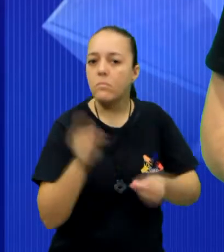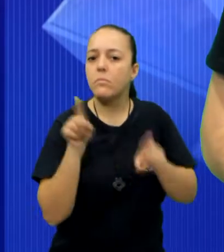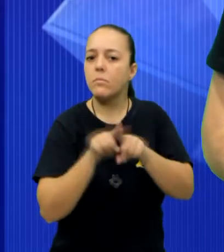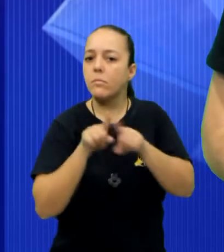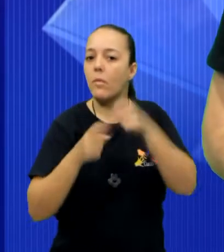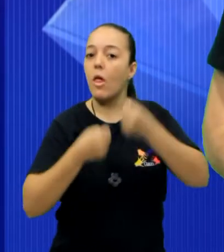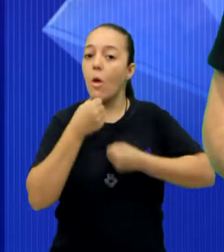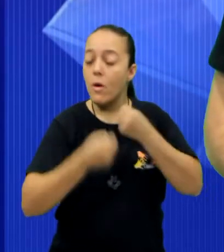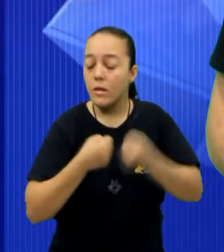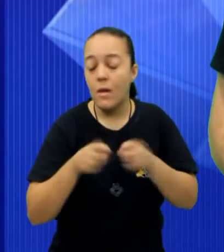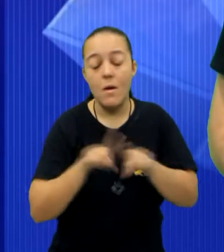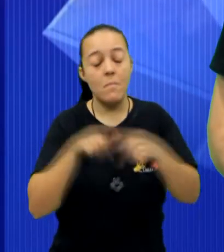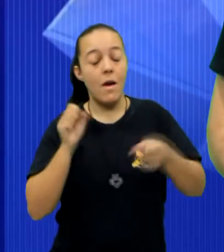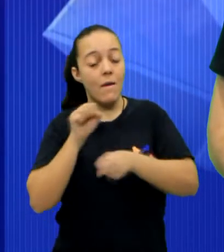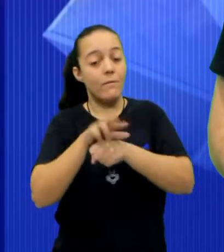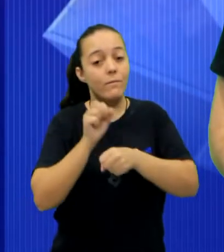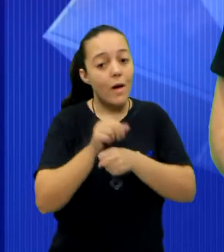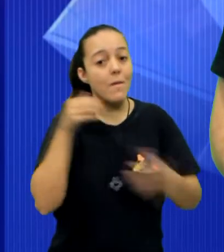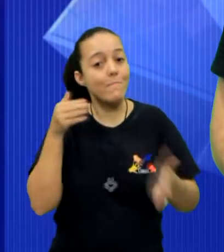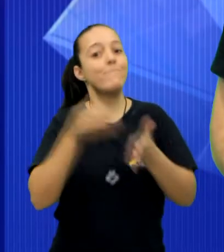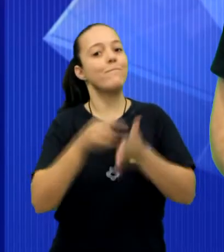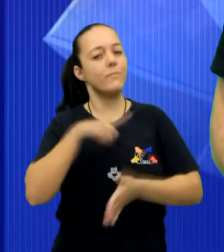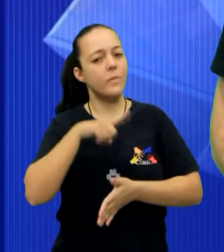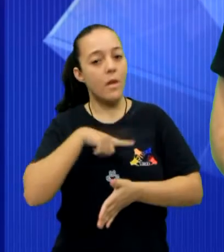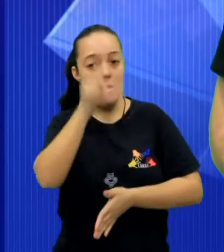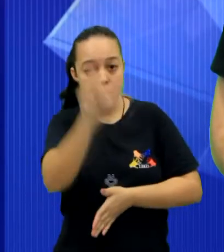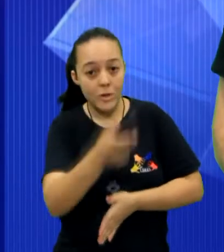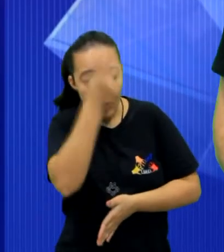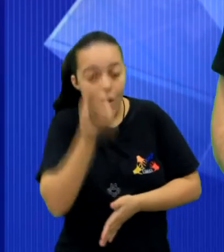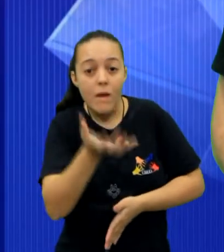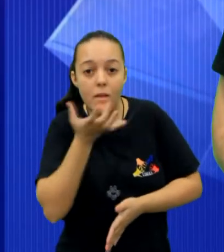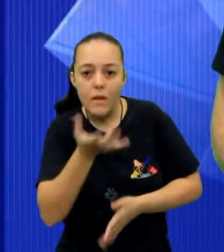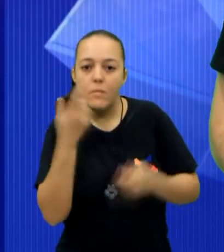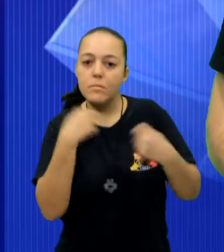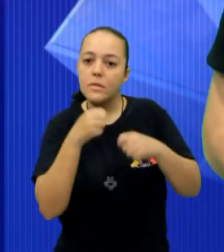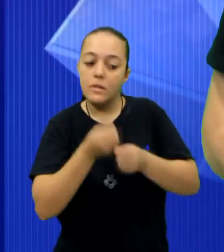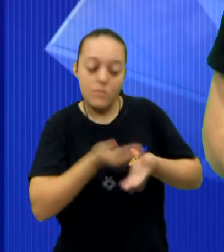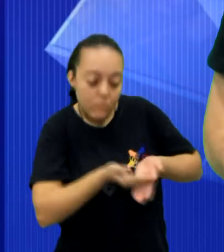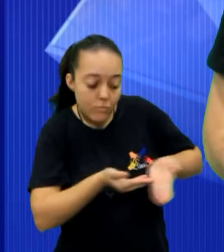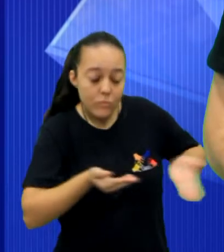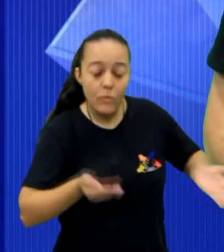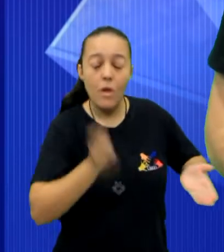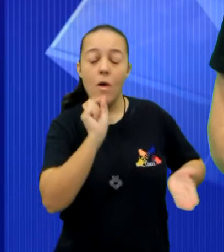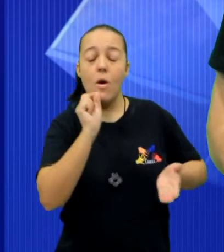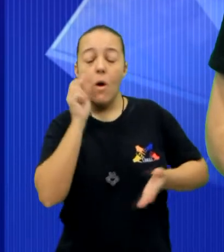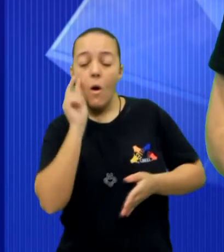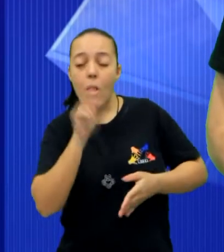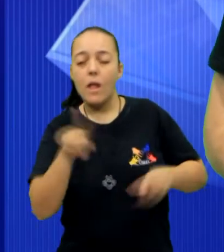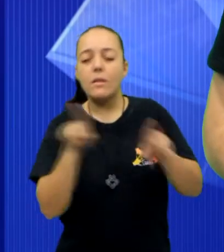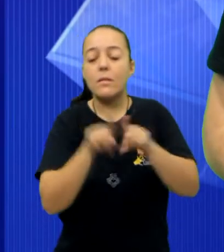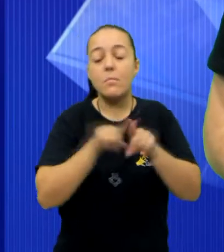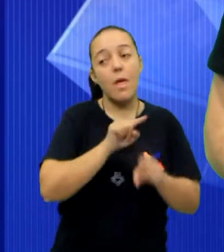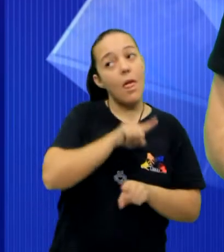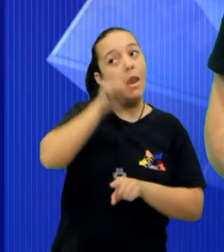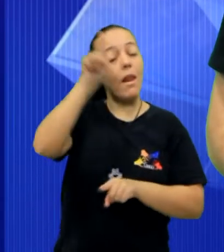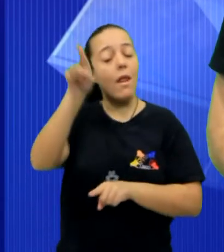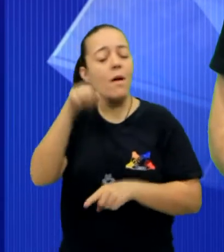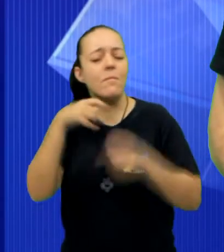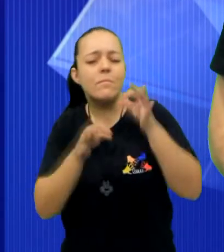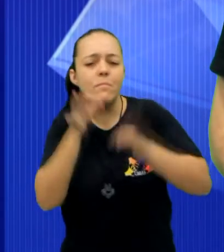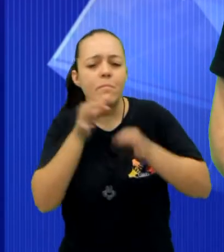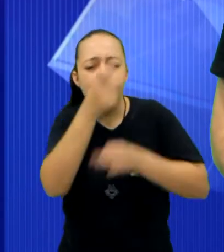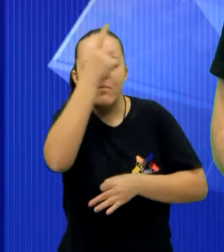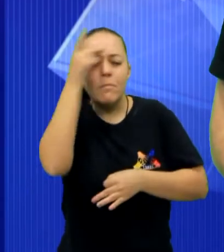de participação. Só lembrando que as vagas são limitadas e quem quiser participar é só entrar no site da paróquia São João Batista